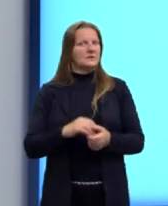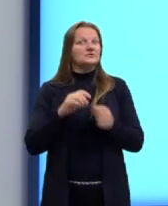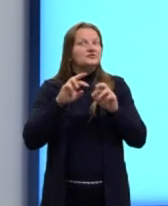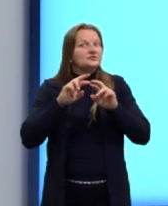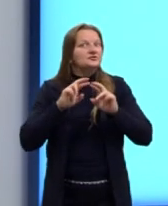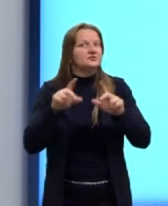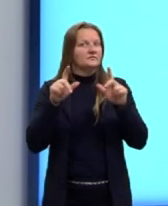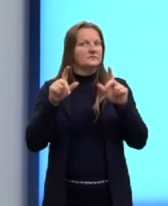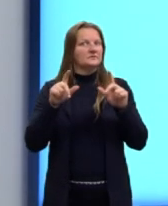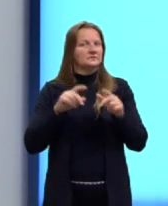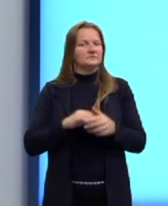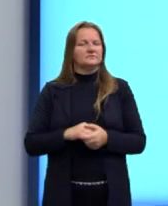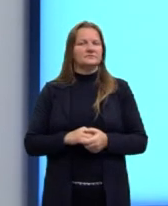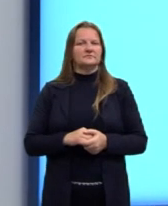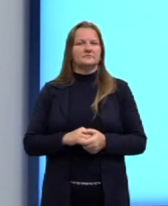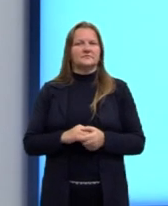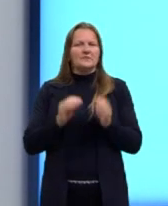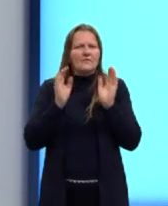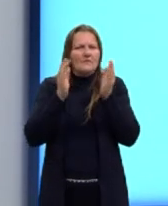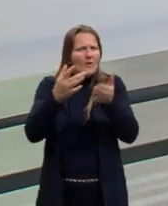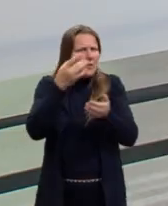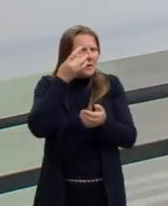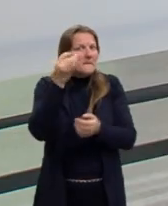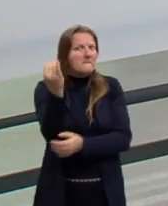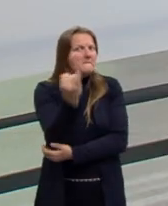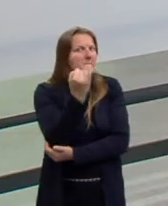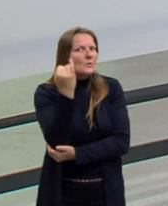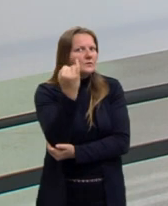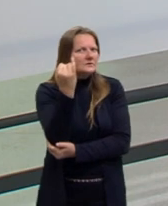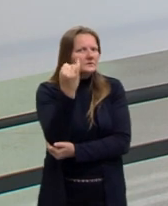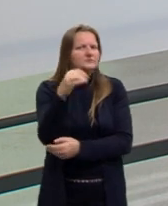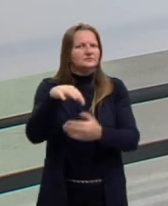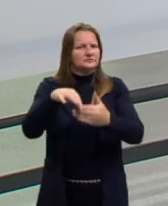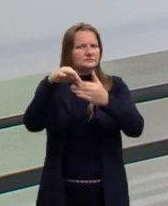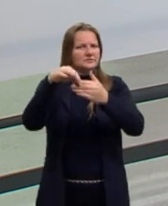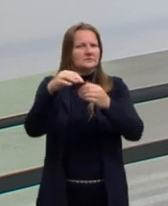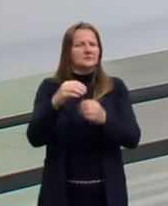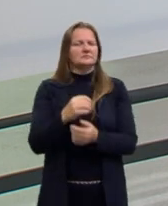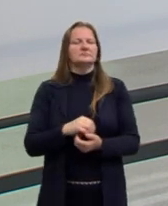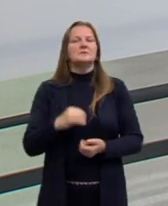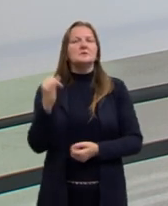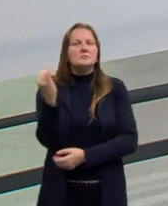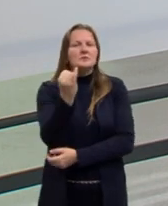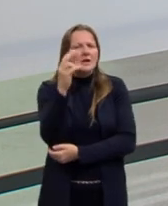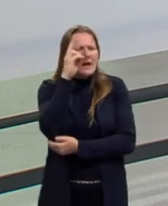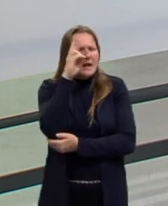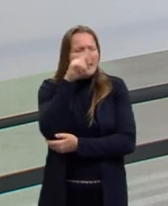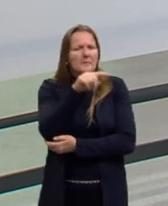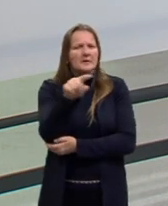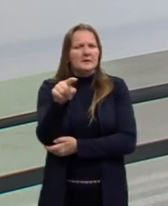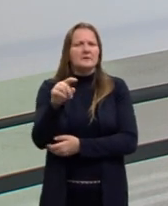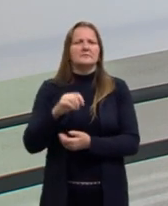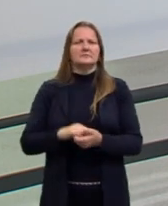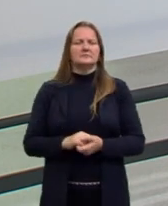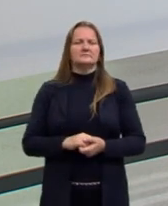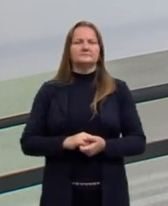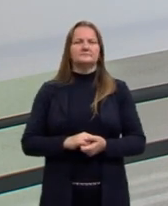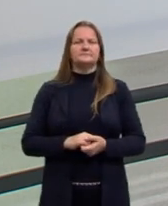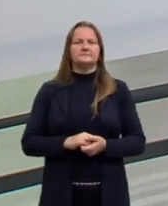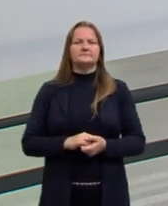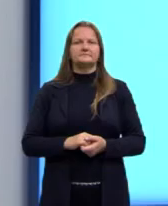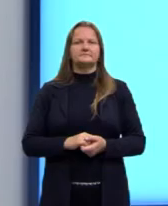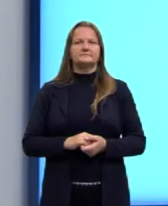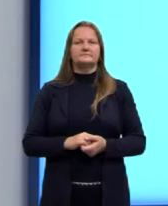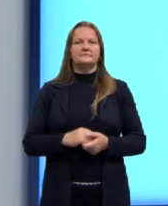bem focado nisso. Gente, isso é muito importante. Lembrem bem. Ela